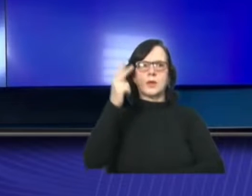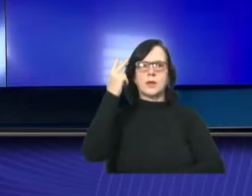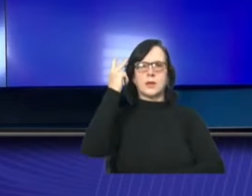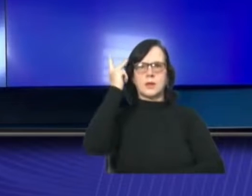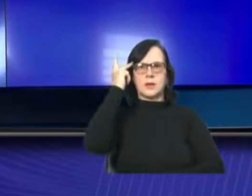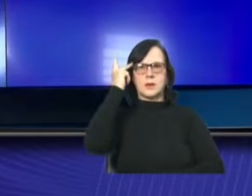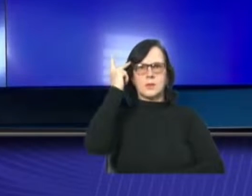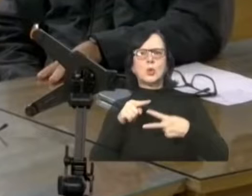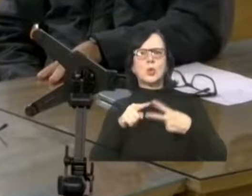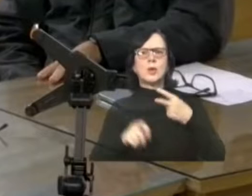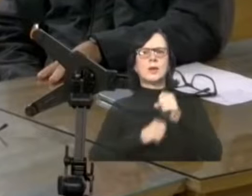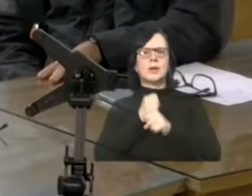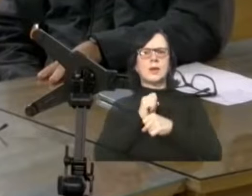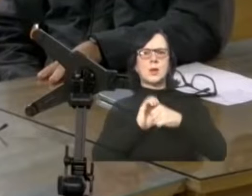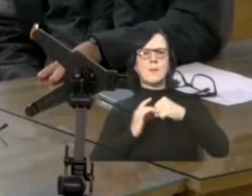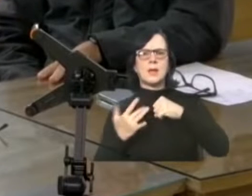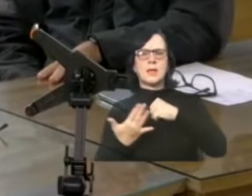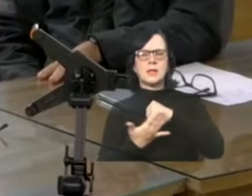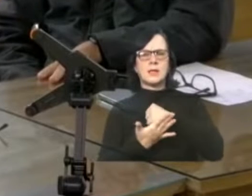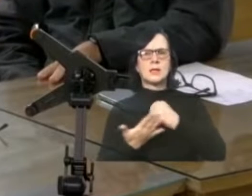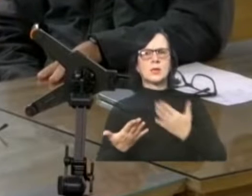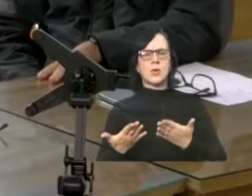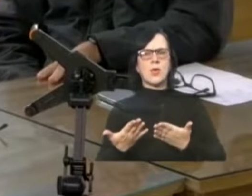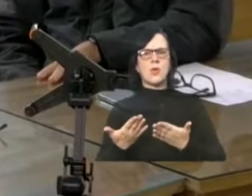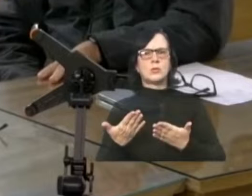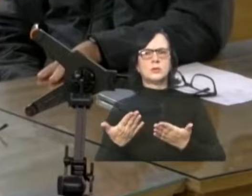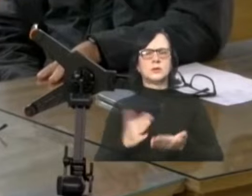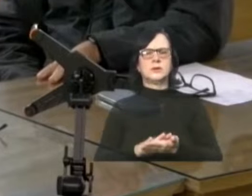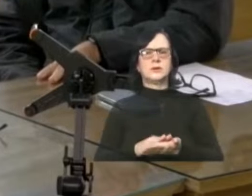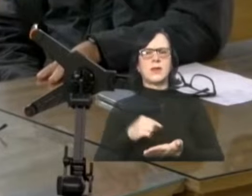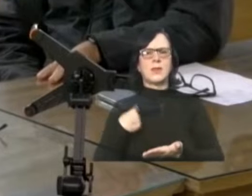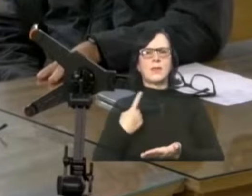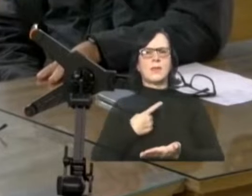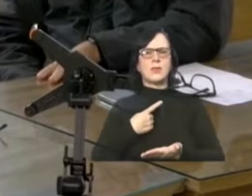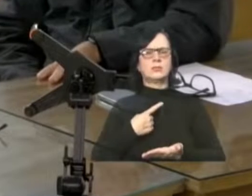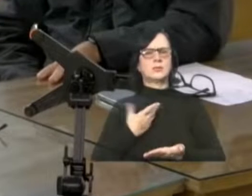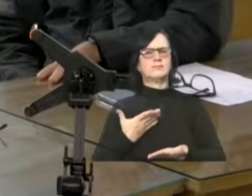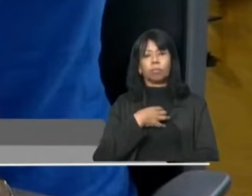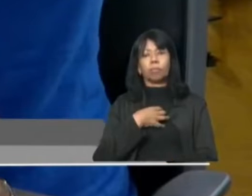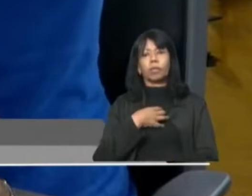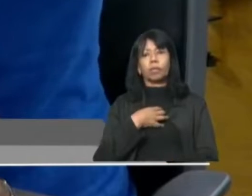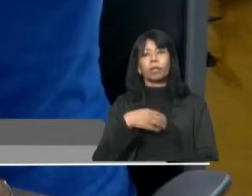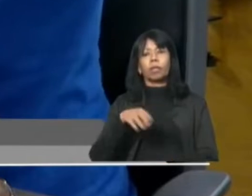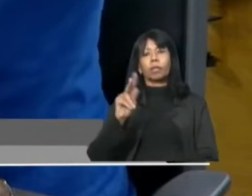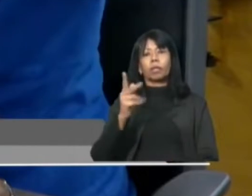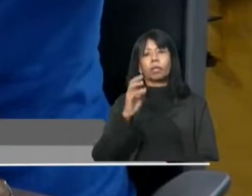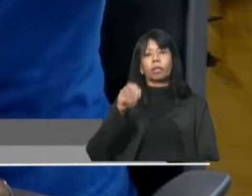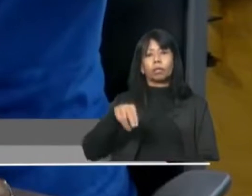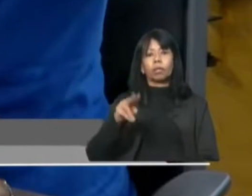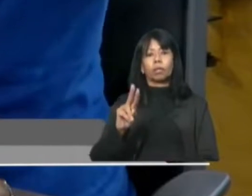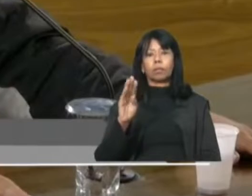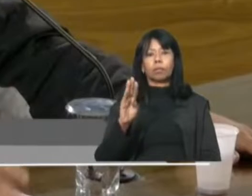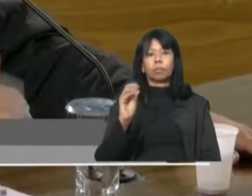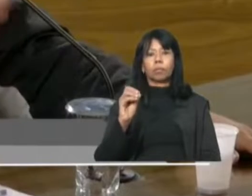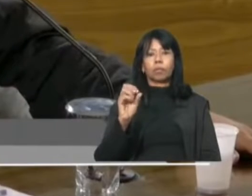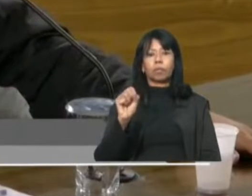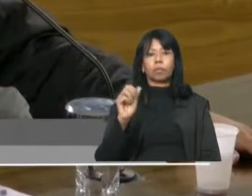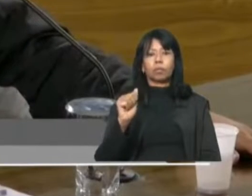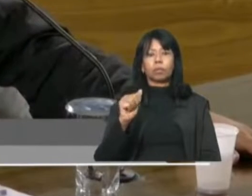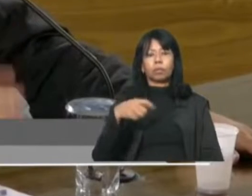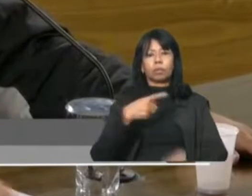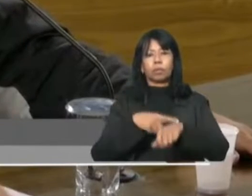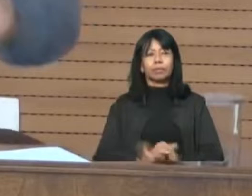2023 foi realizada na Câmara de Cubatão, com a presença dos vereadores Sérgio Calçados, Alessandro